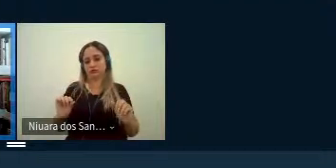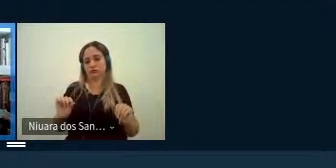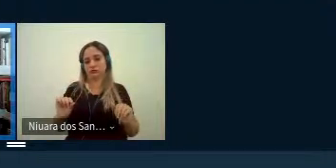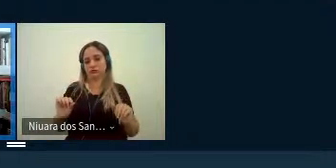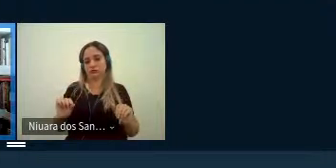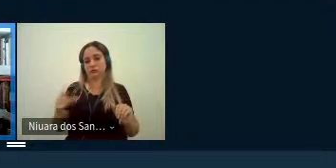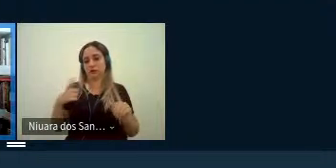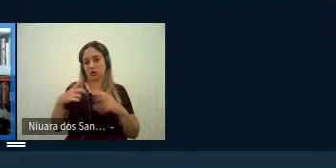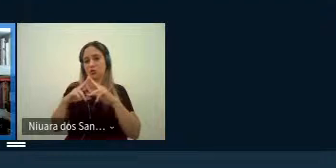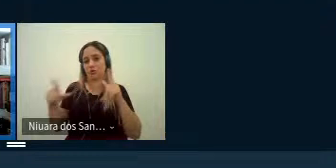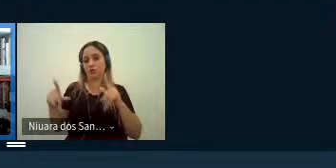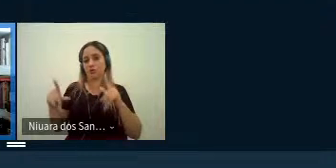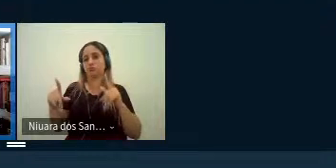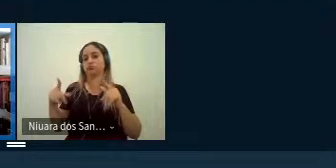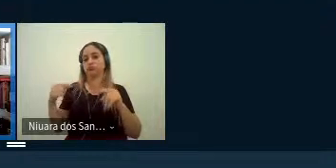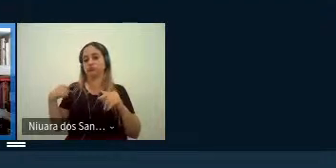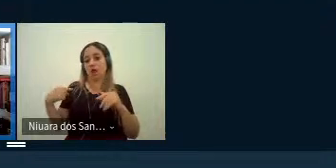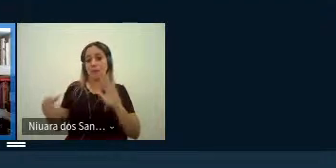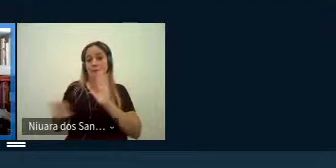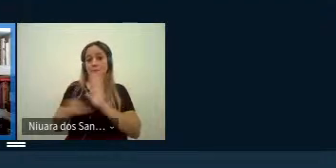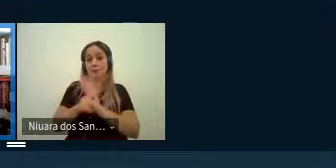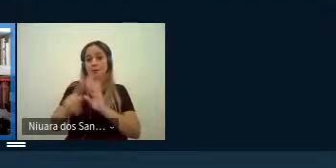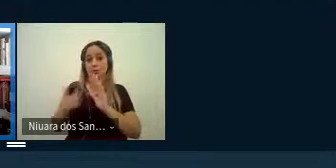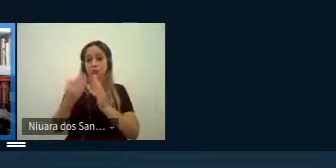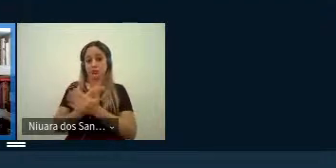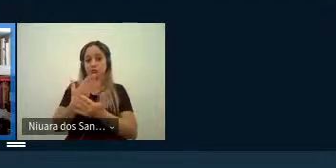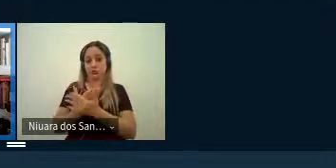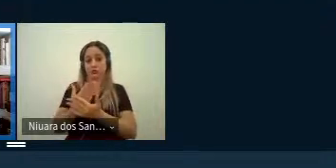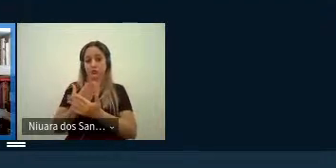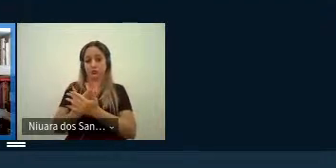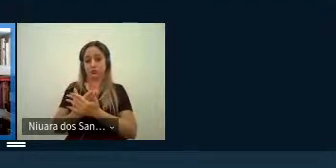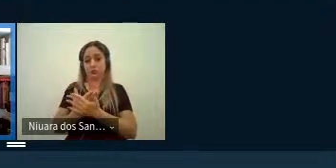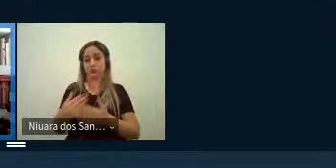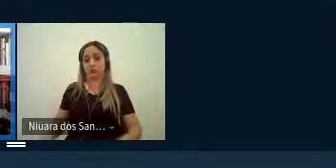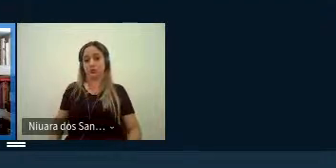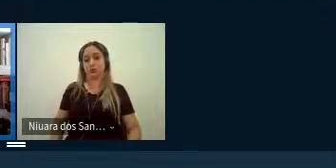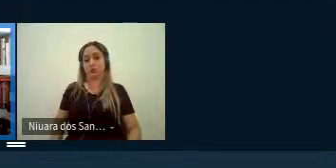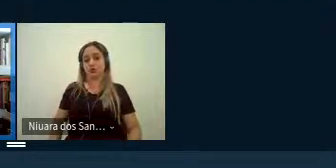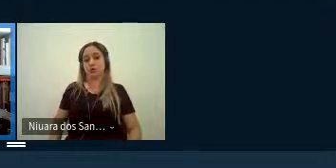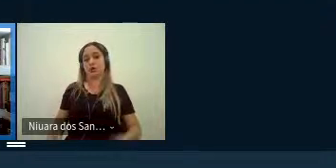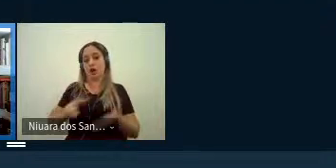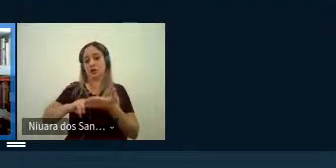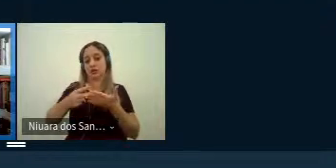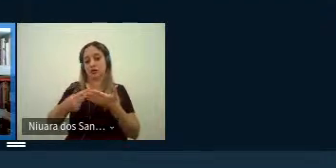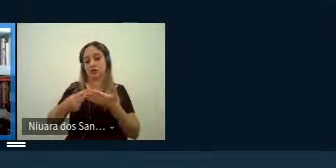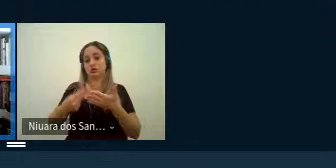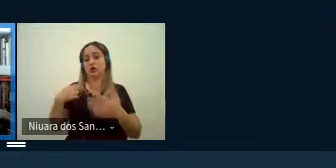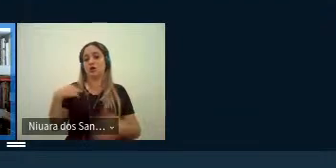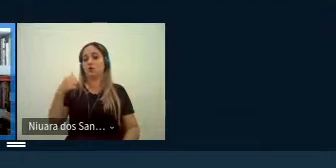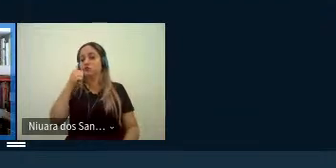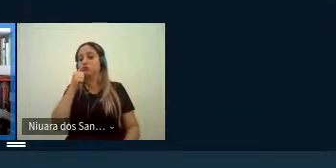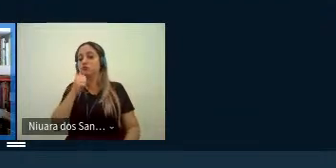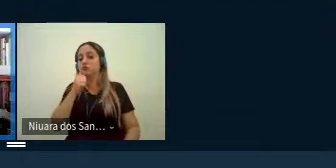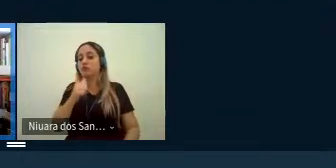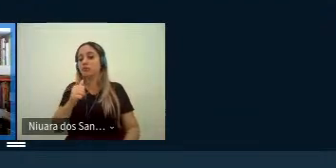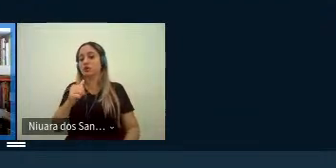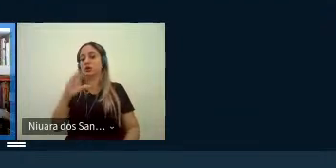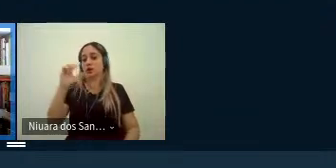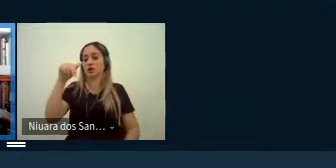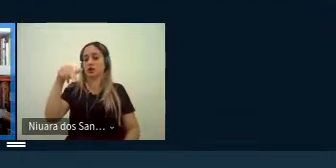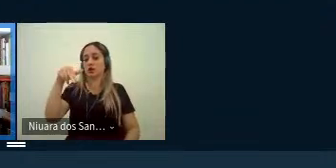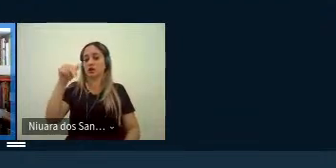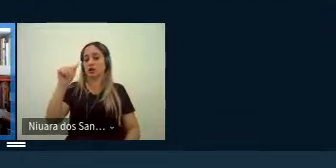controvérsia a respeito dos estudos né da tradução feminista canadense canadense